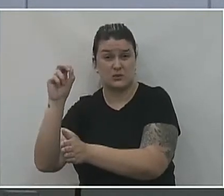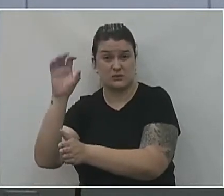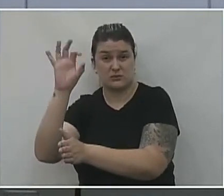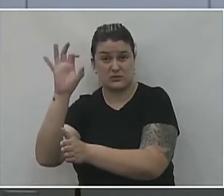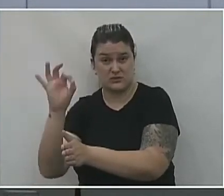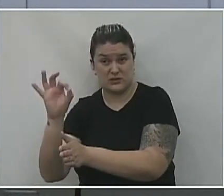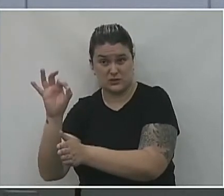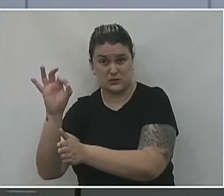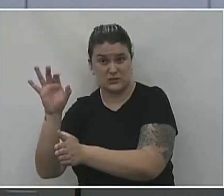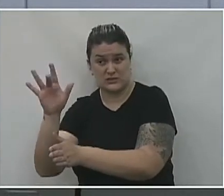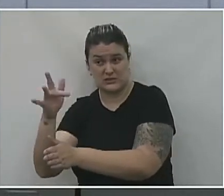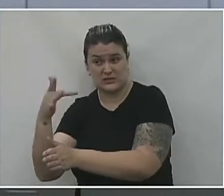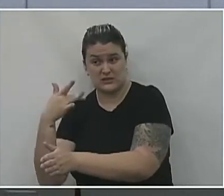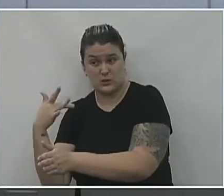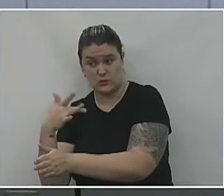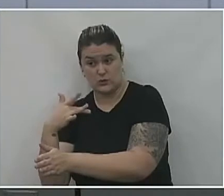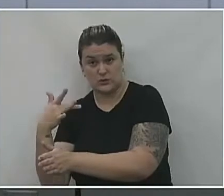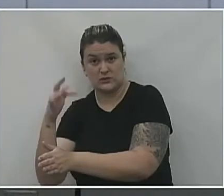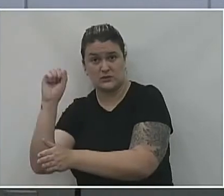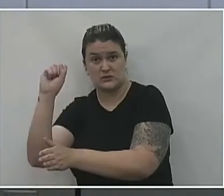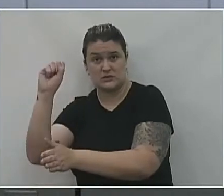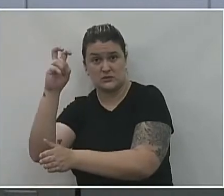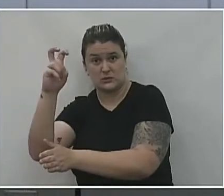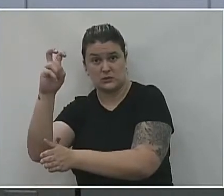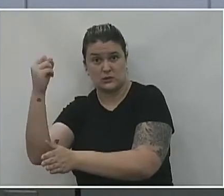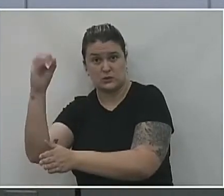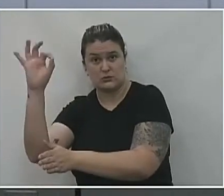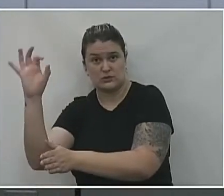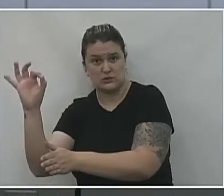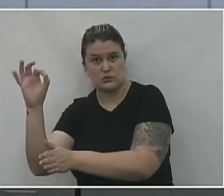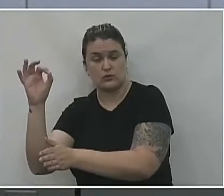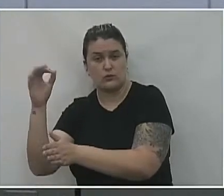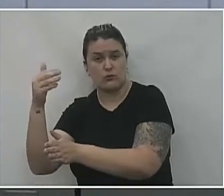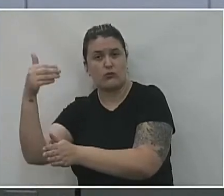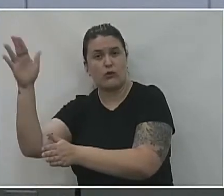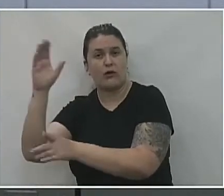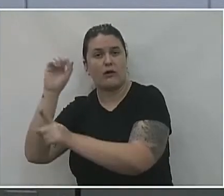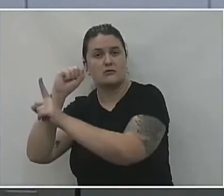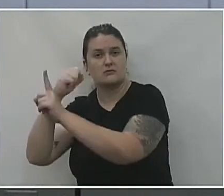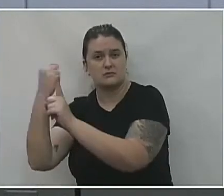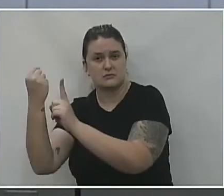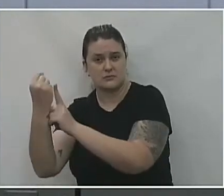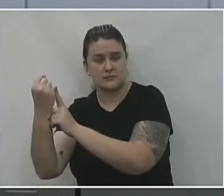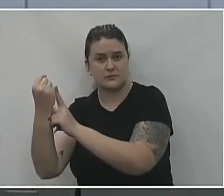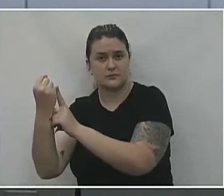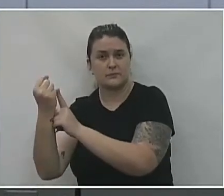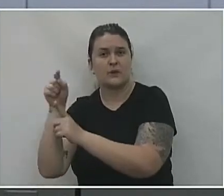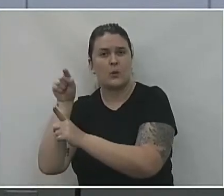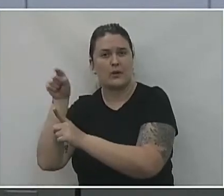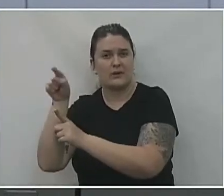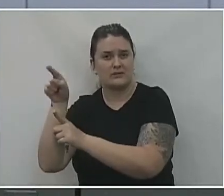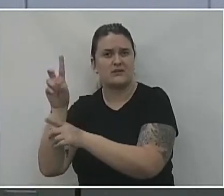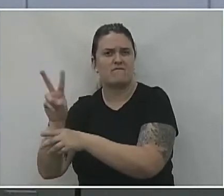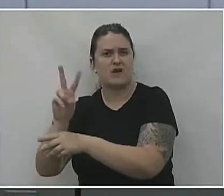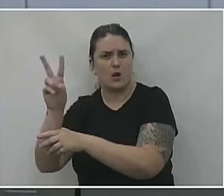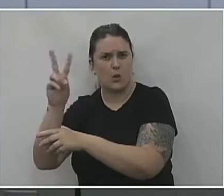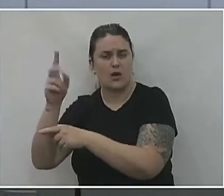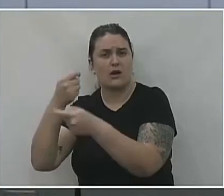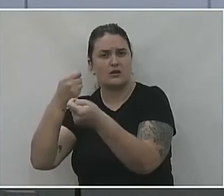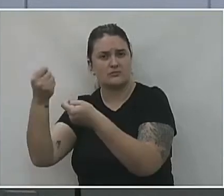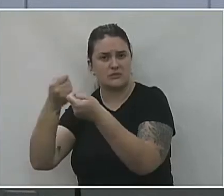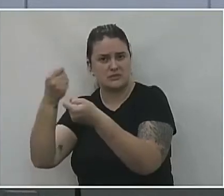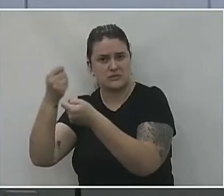para a saúde, e 50% foi para a ação social. Então, esse valor aqui está vinculado na